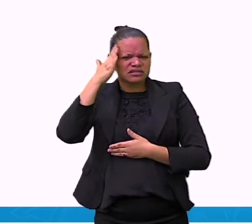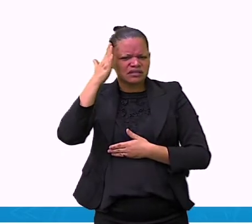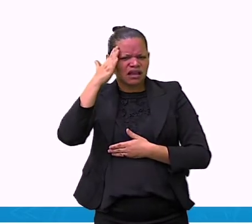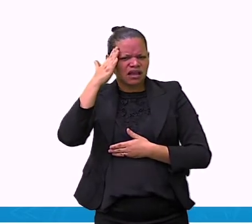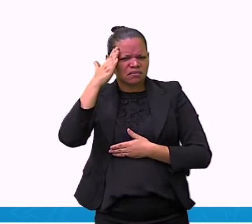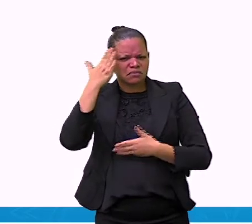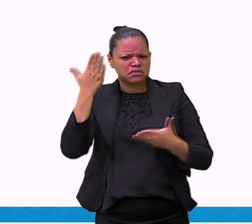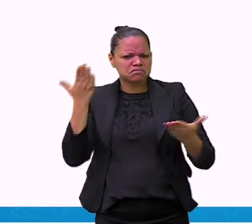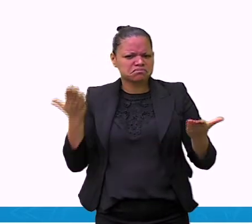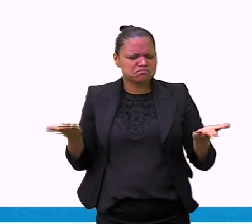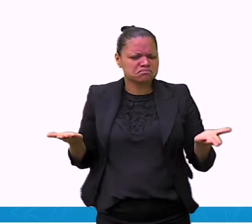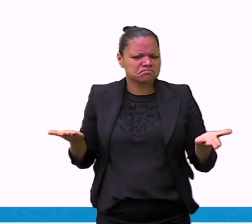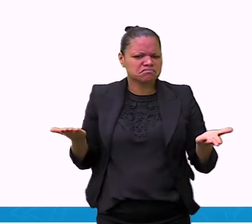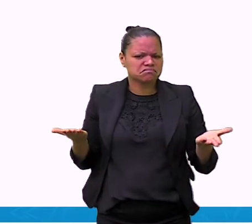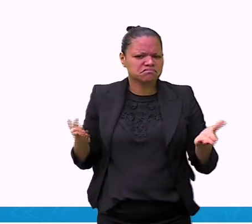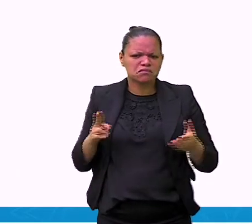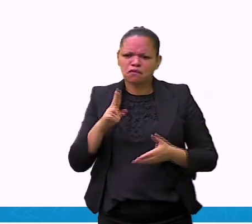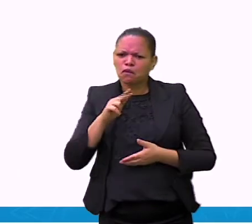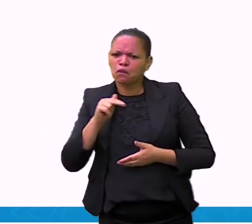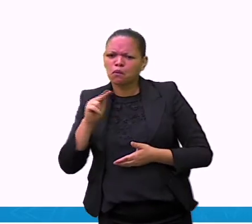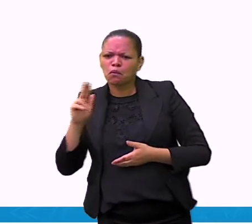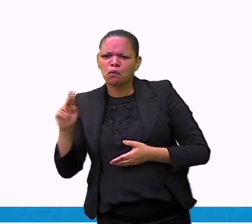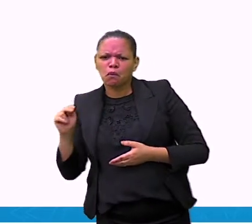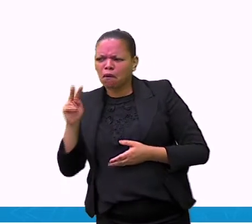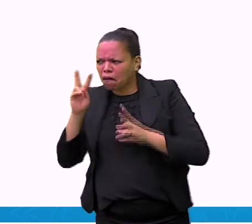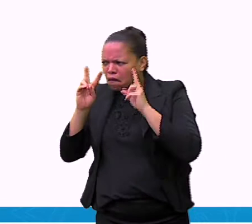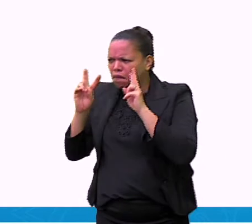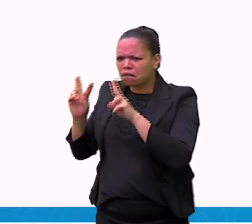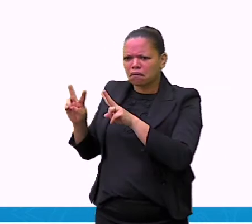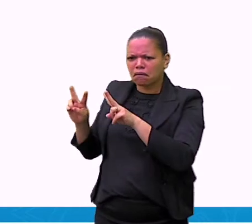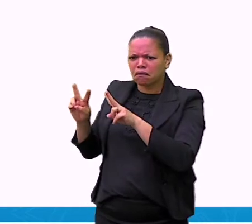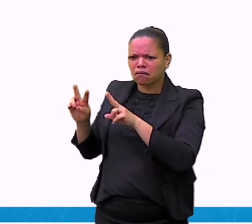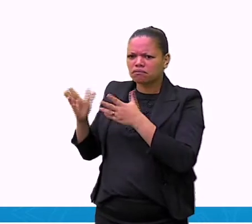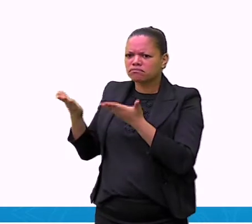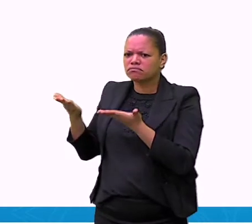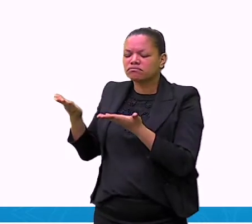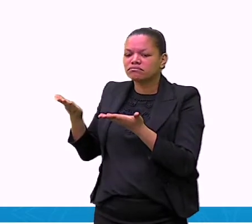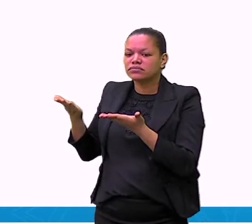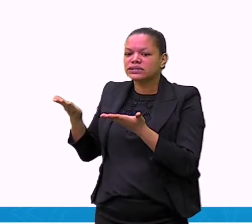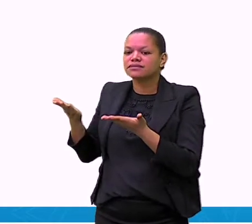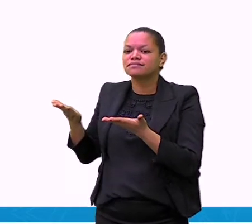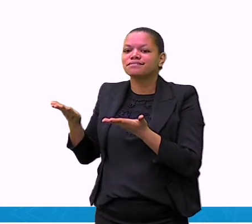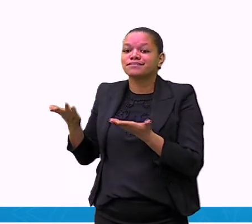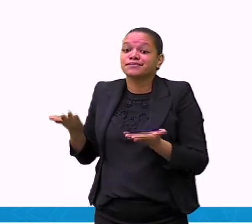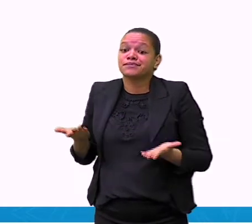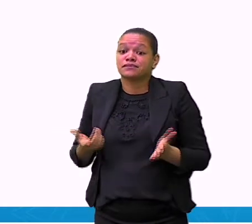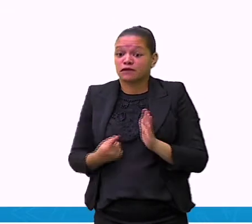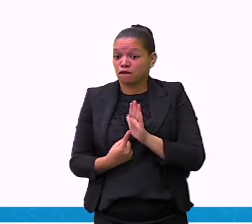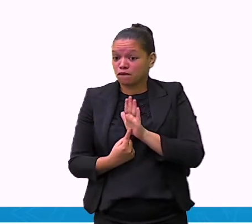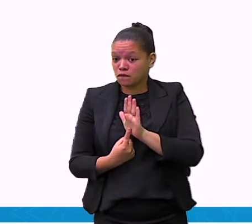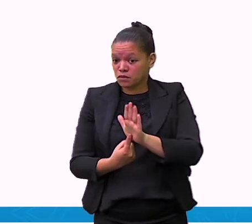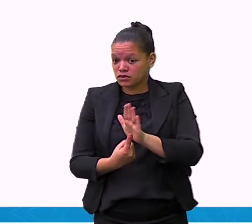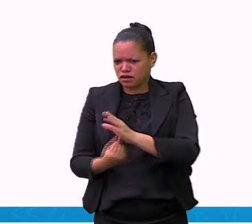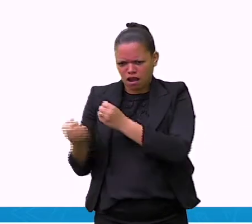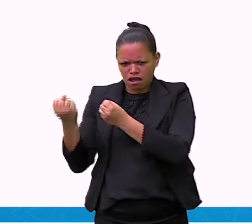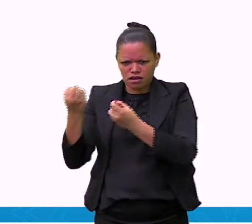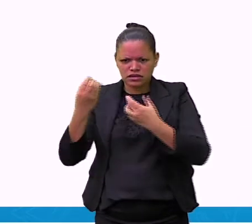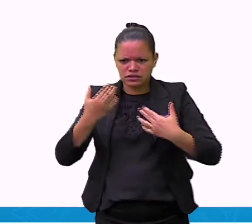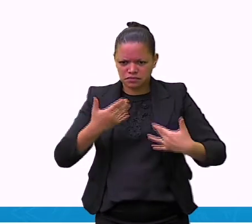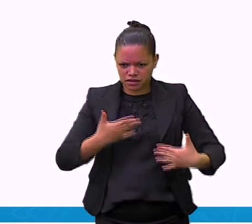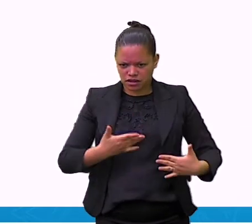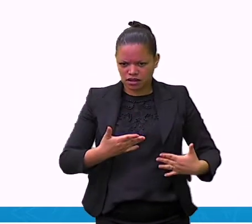palavra? Você nunca ouviu essa palavra? Olha, ela nos remete a foto